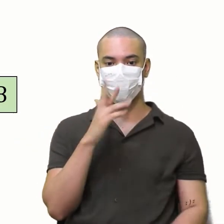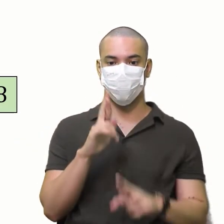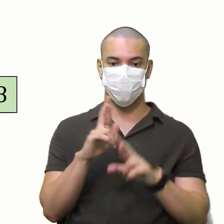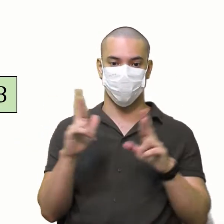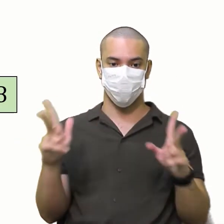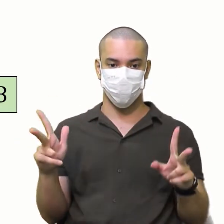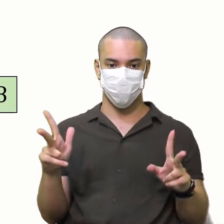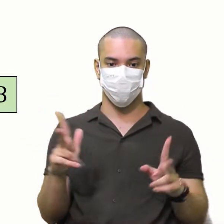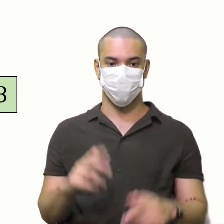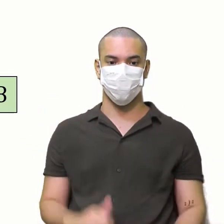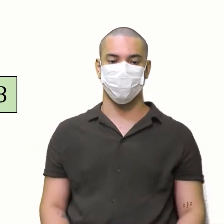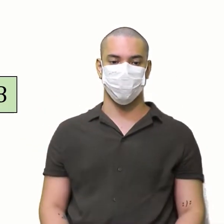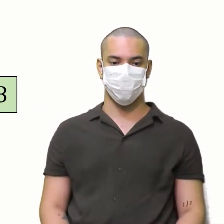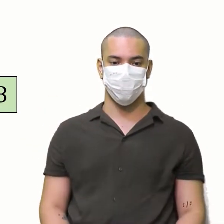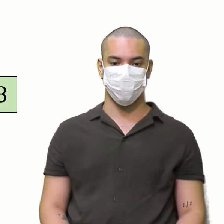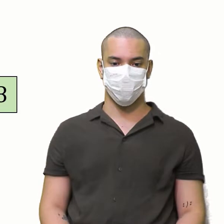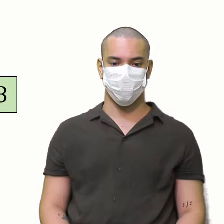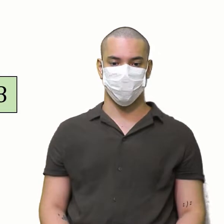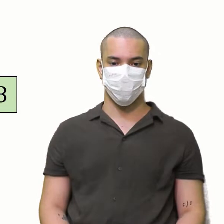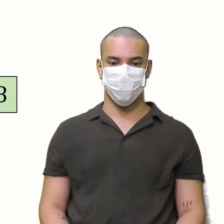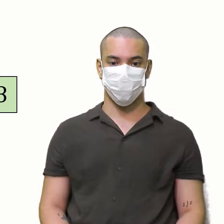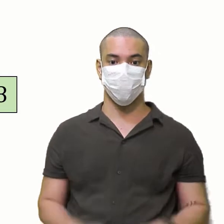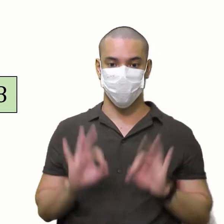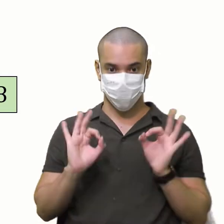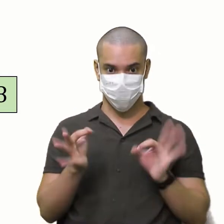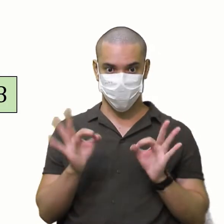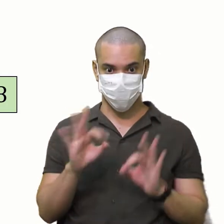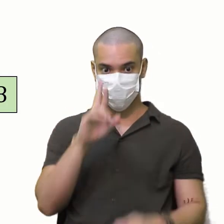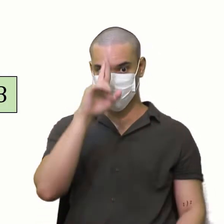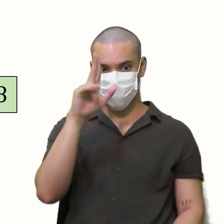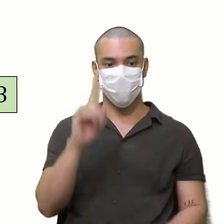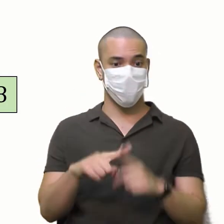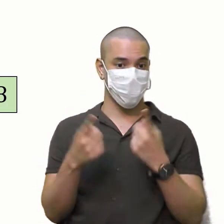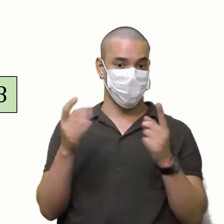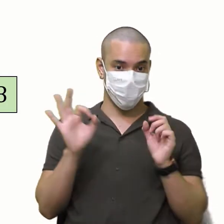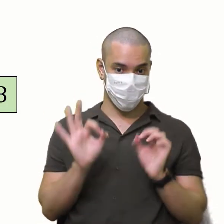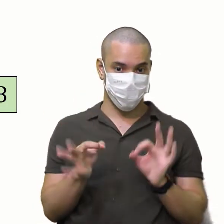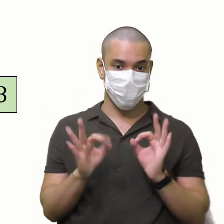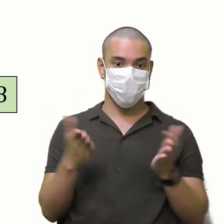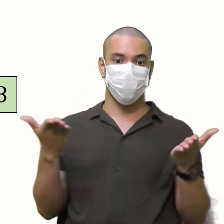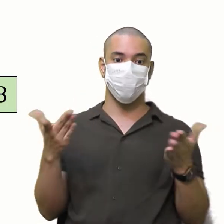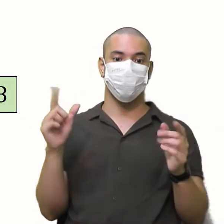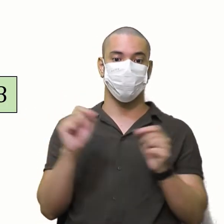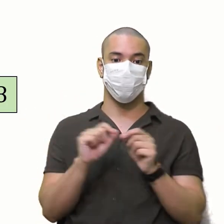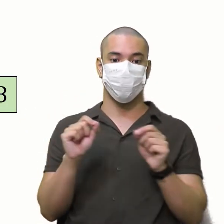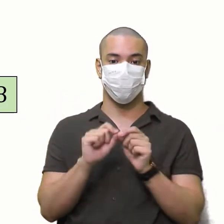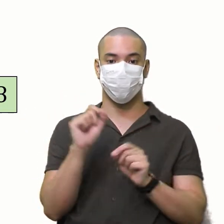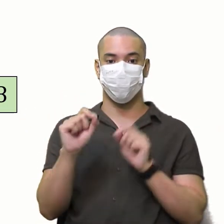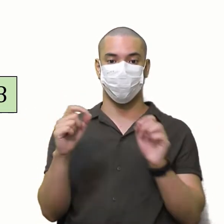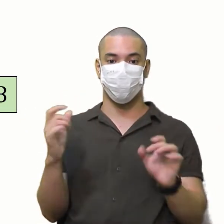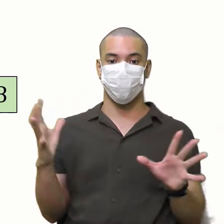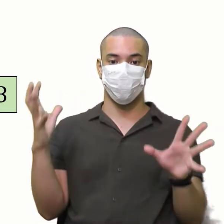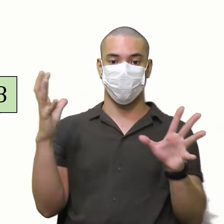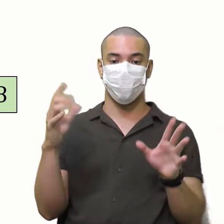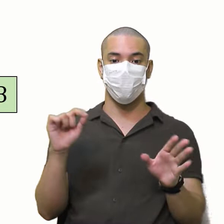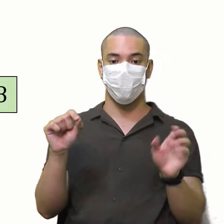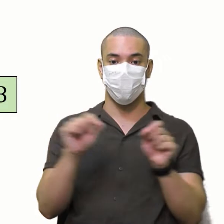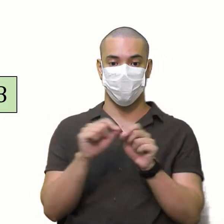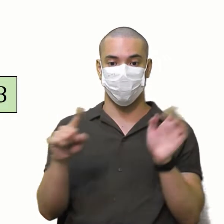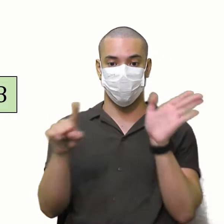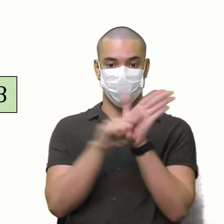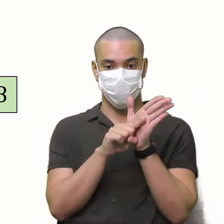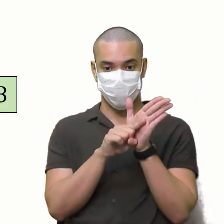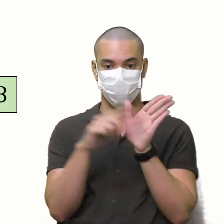o vermelho E essa era o azul Né? Mas tudo bem Beleza Beleza Quando a gente fez A subtração delas Aí